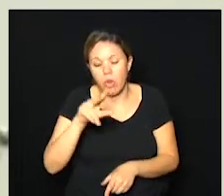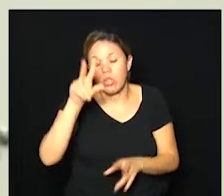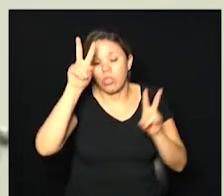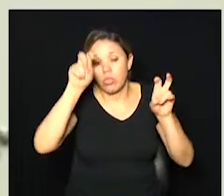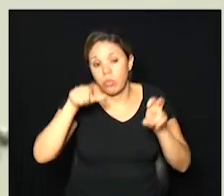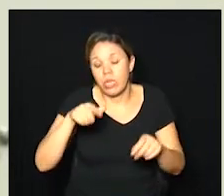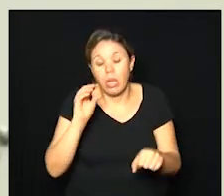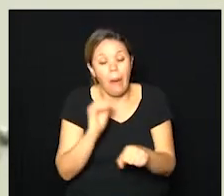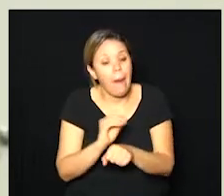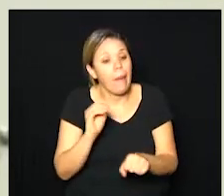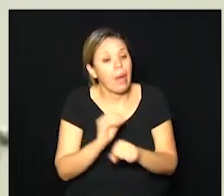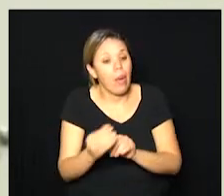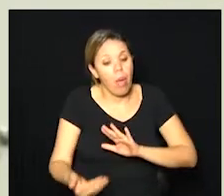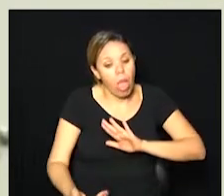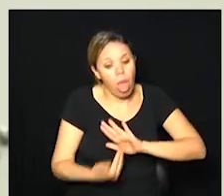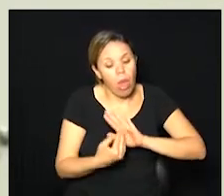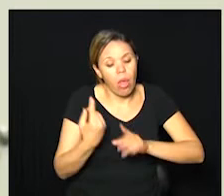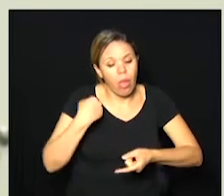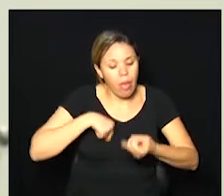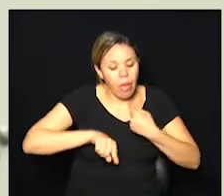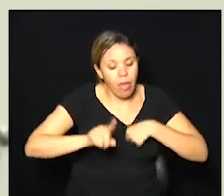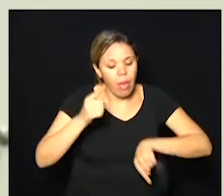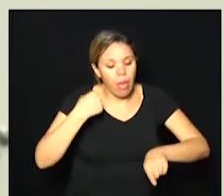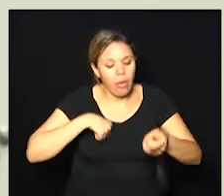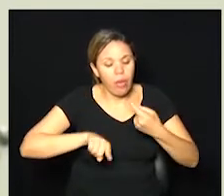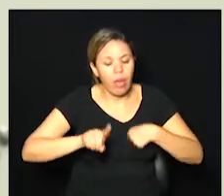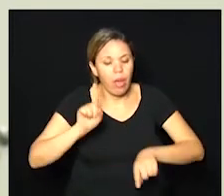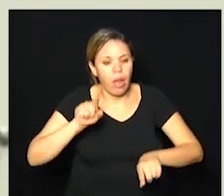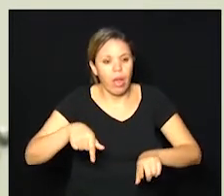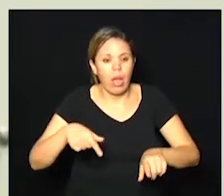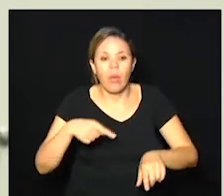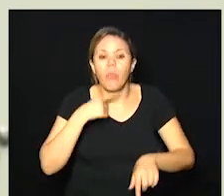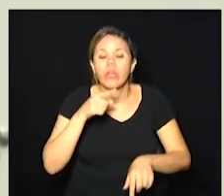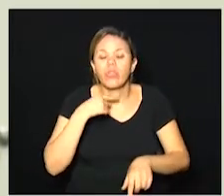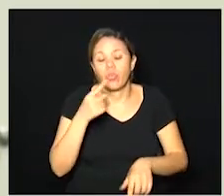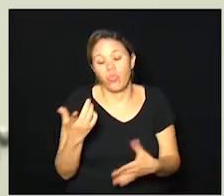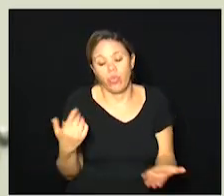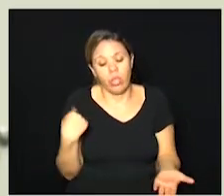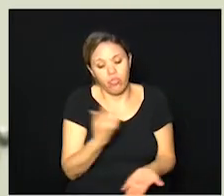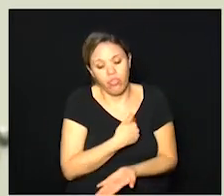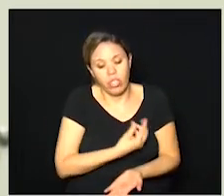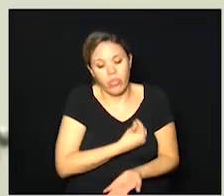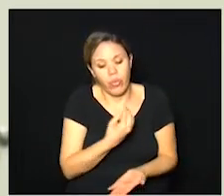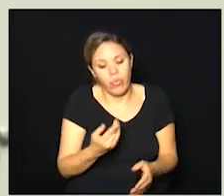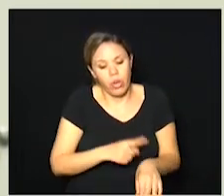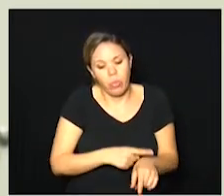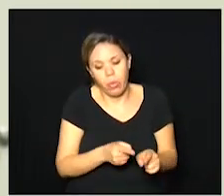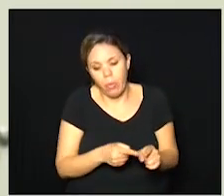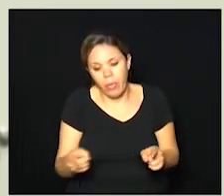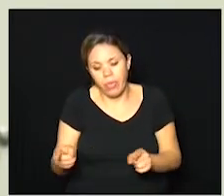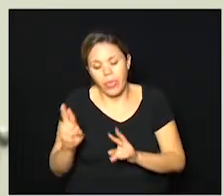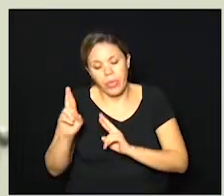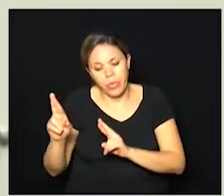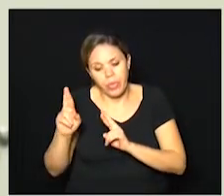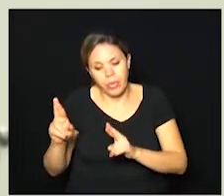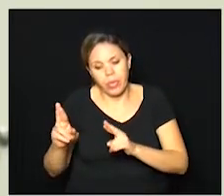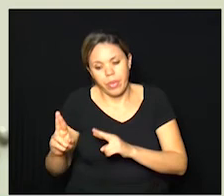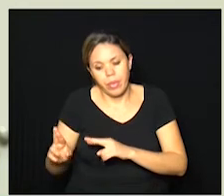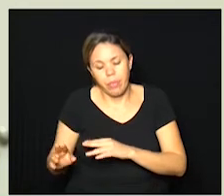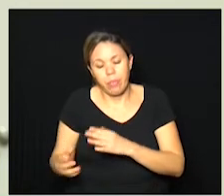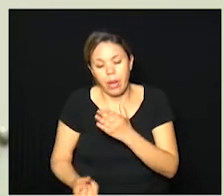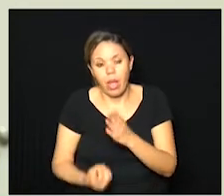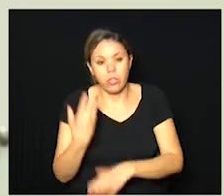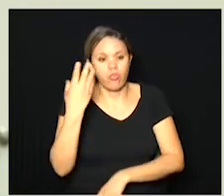ainda é uma incógnita tanto que a gente está vivendo um momento de muita esperança no desenvolvimento da